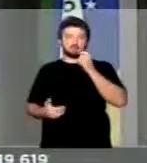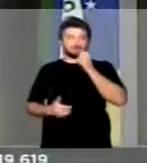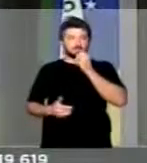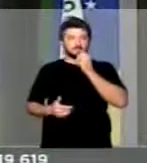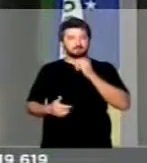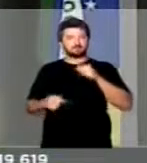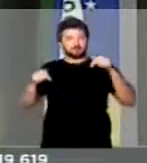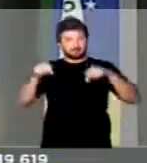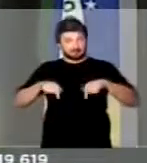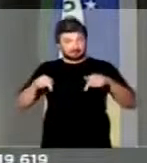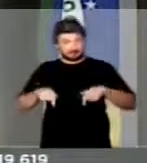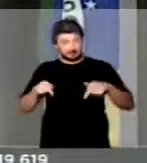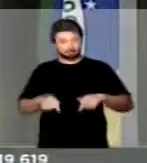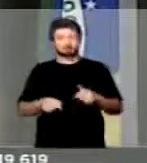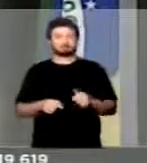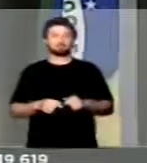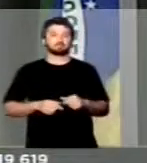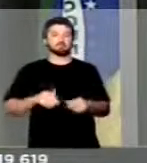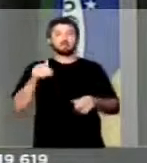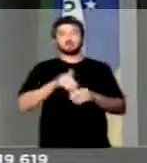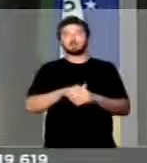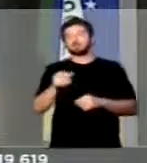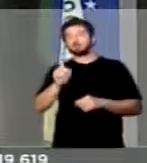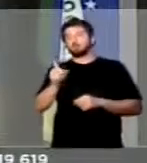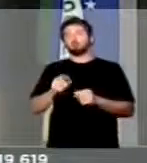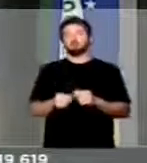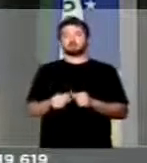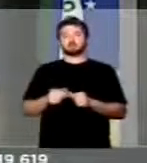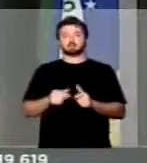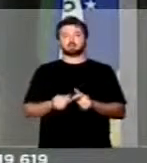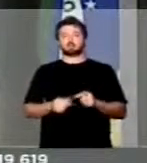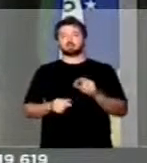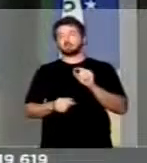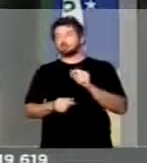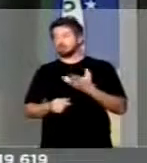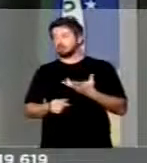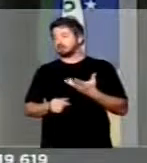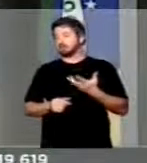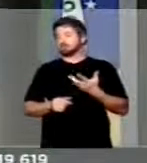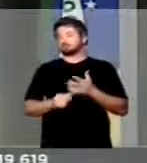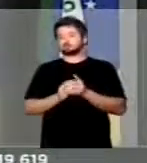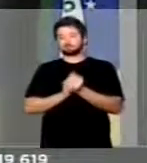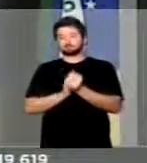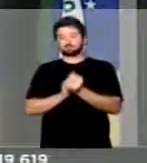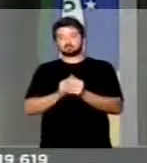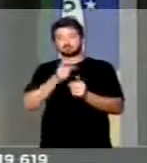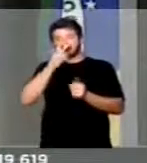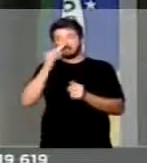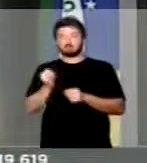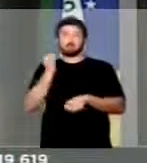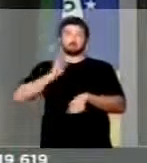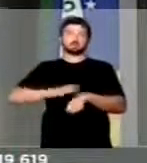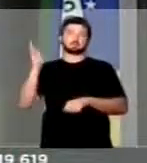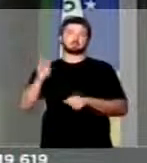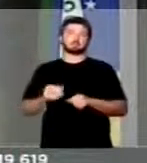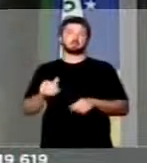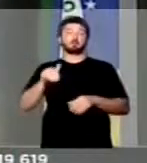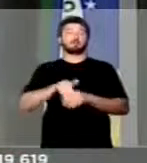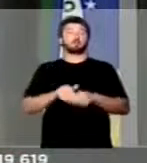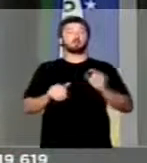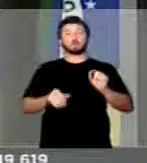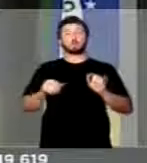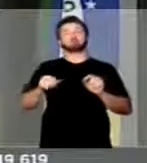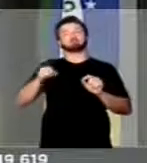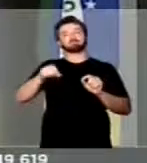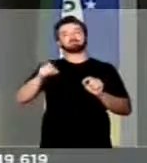e que aqui não se vota pelo aquilo que se acha importante, mas sim